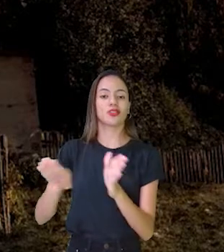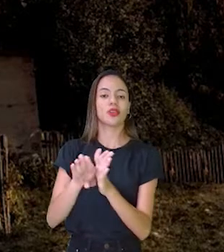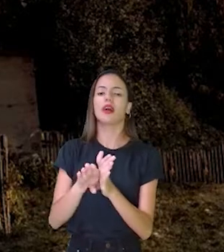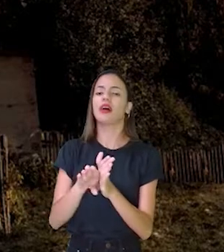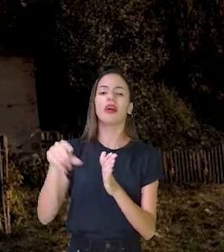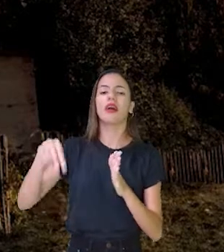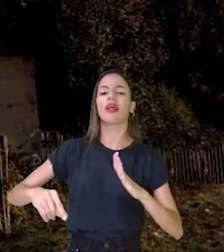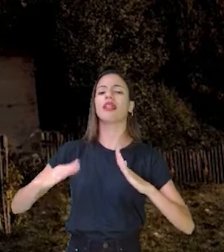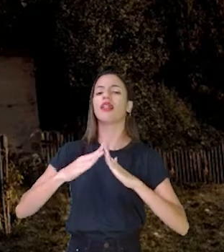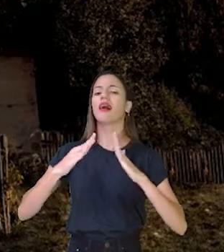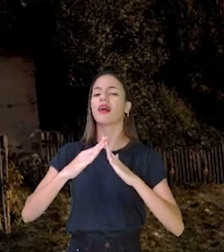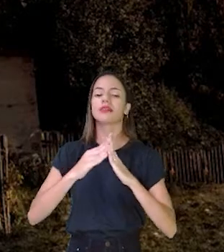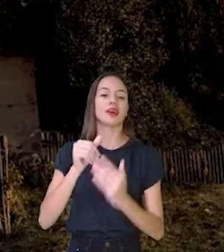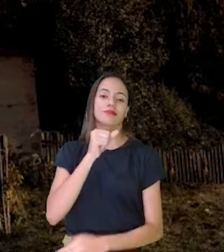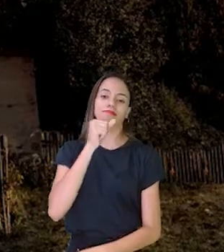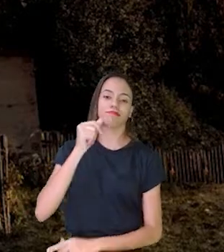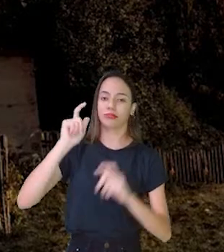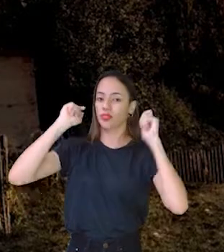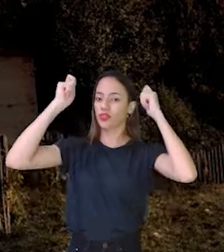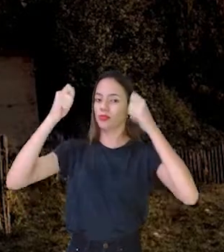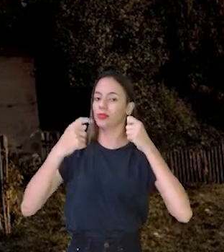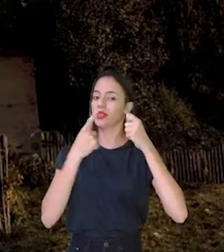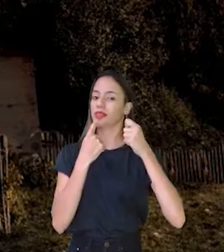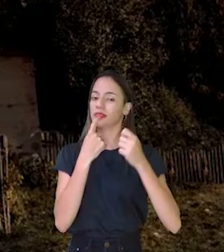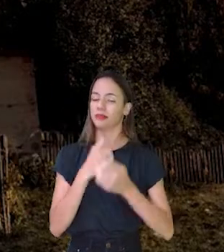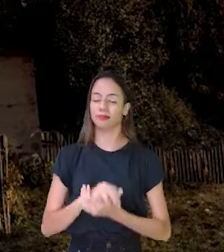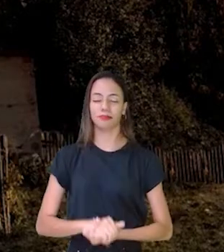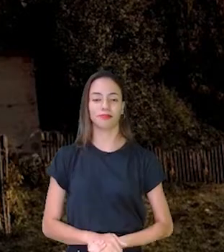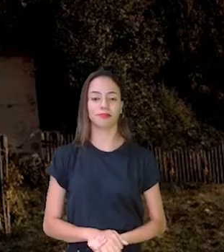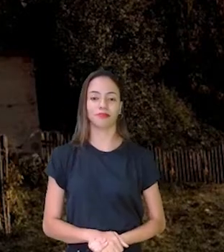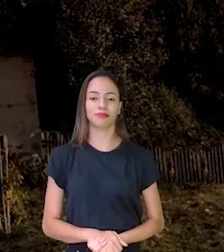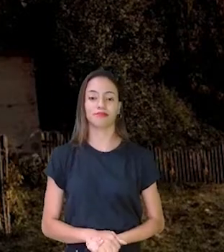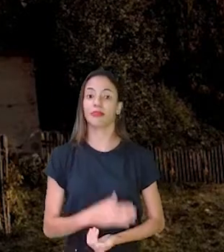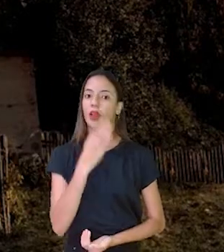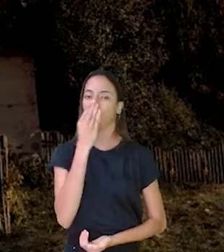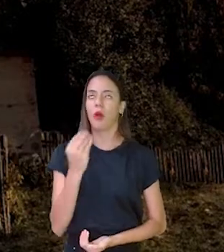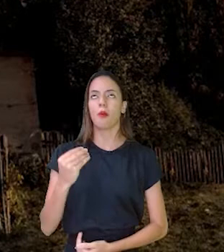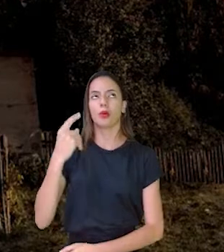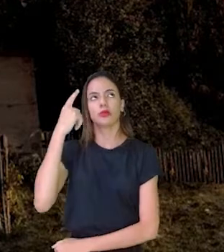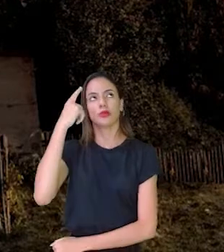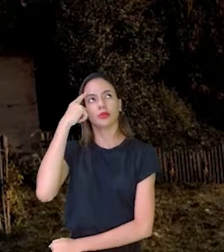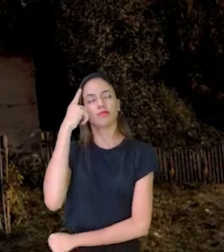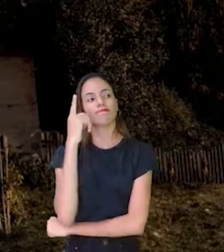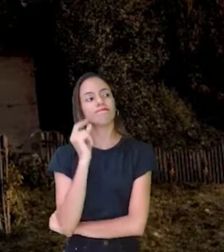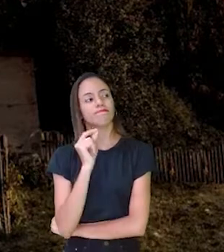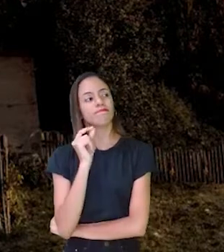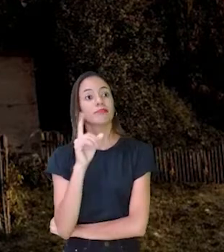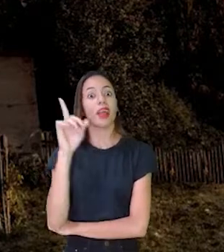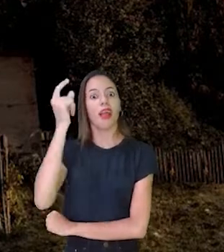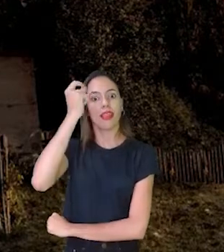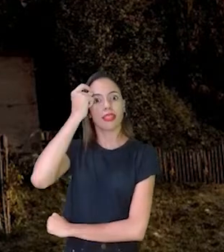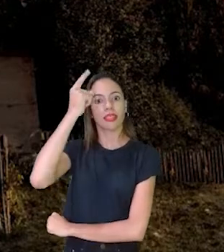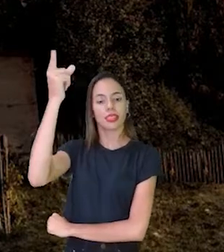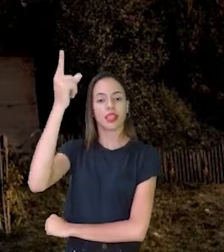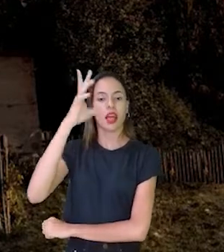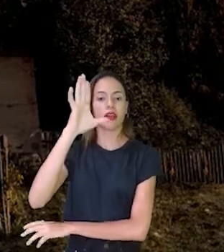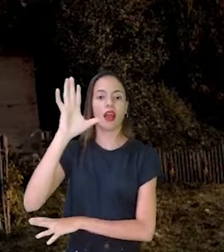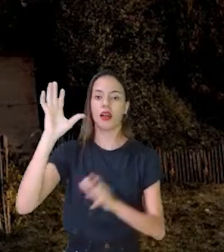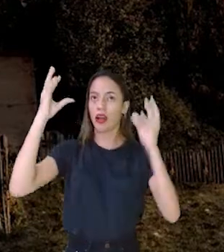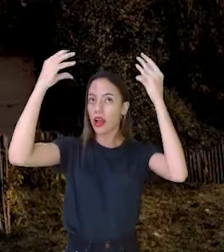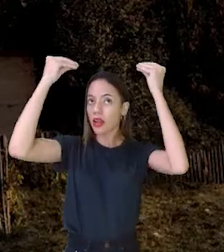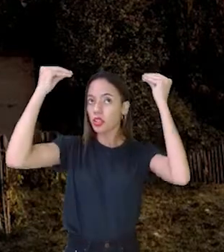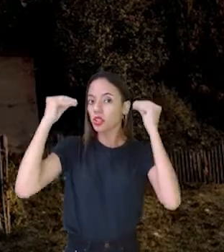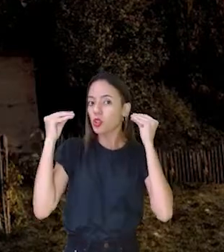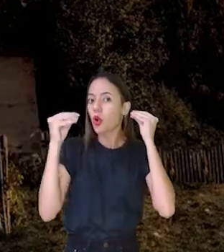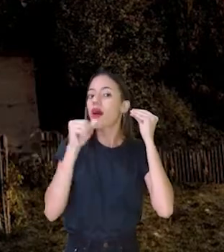lá A chapeuzinho E assim Ele teve a ideia De vestir a touca da vovó